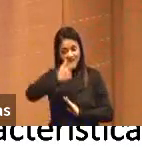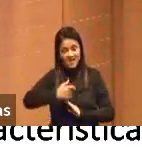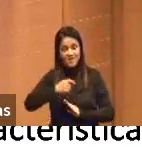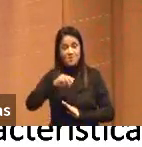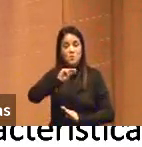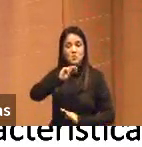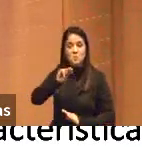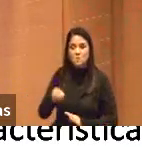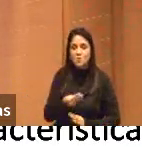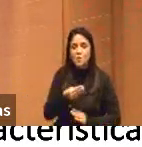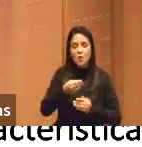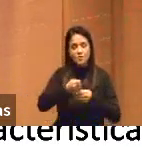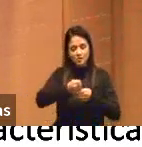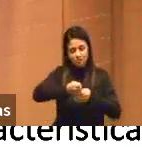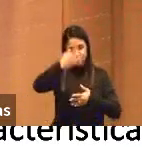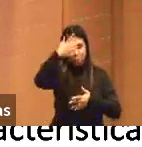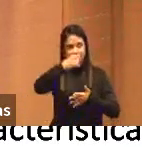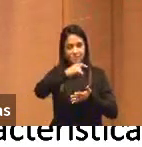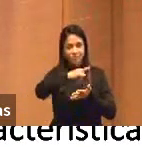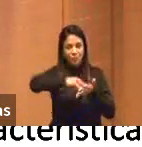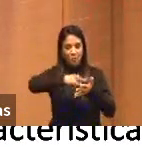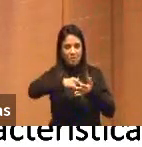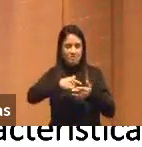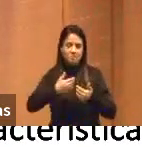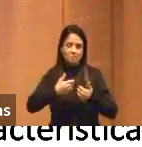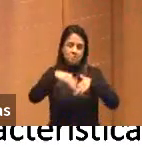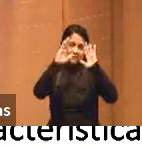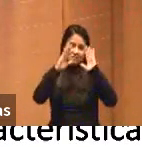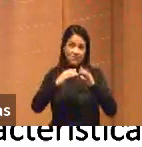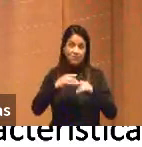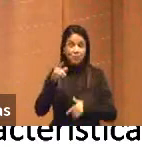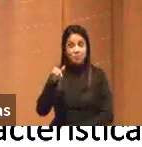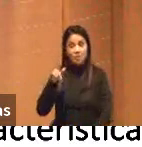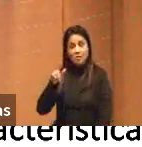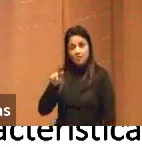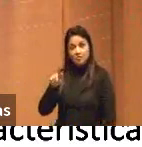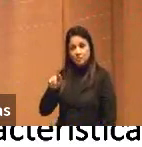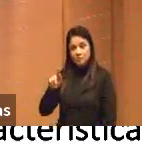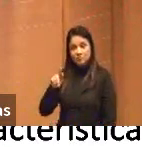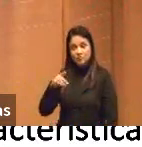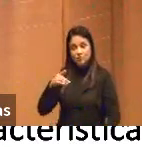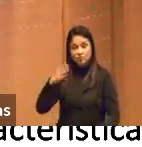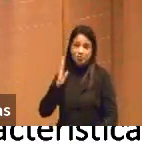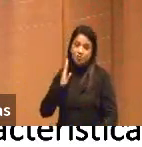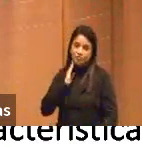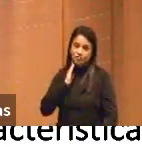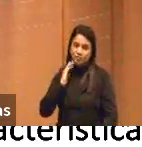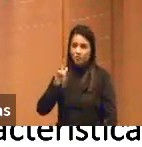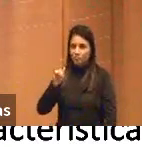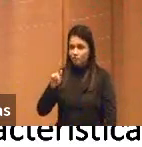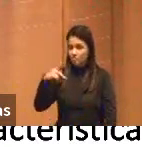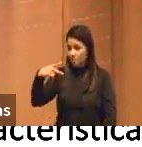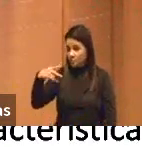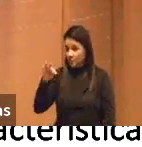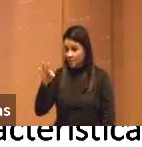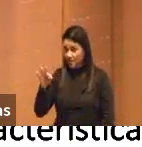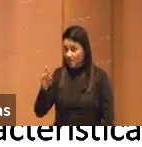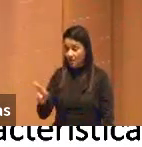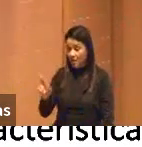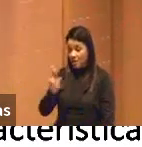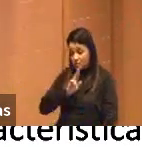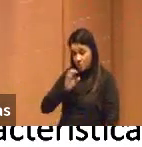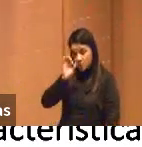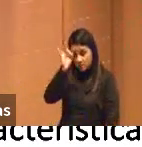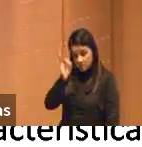milhão de documentos, e se vira. JTGPT, não. A resposta é essa. Então, gente, é uma forma